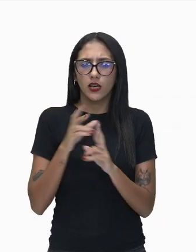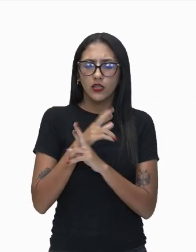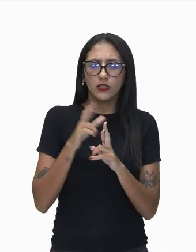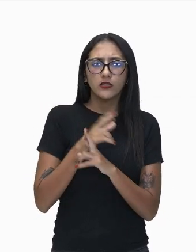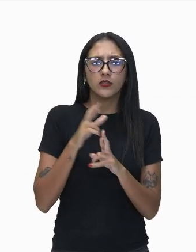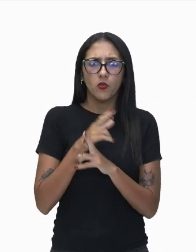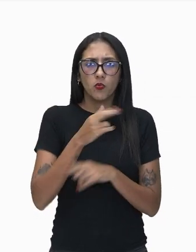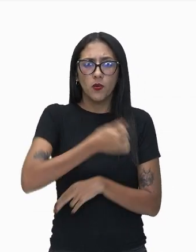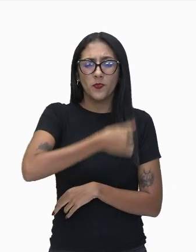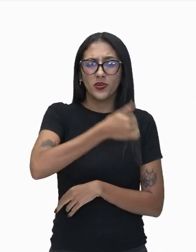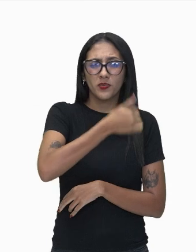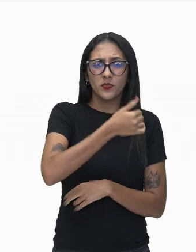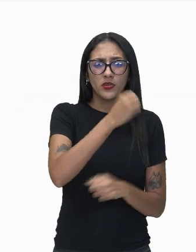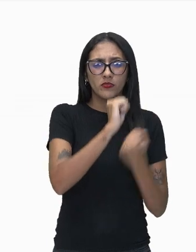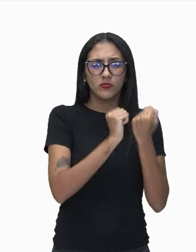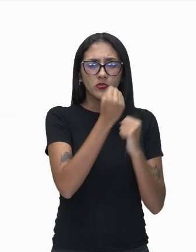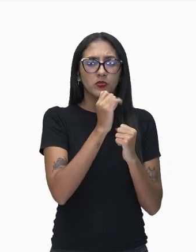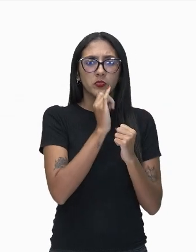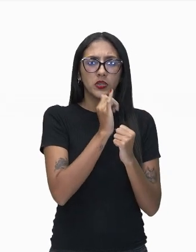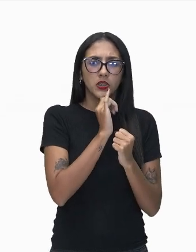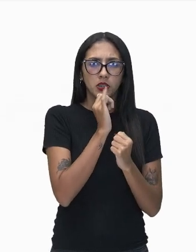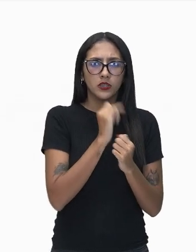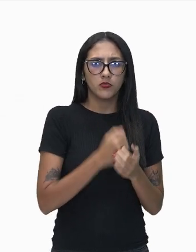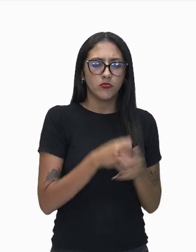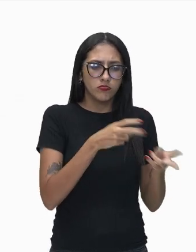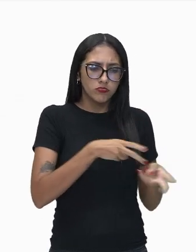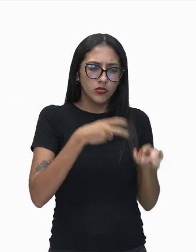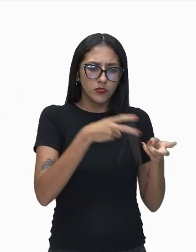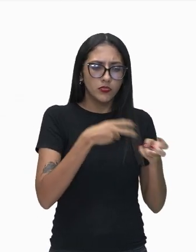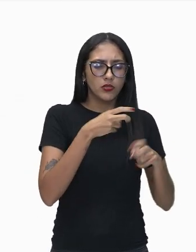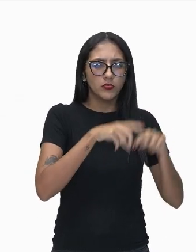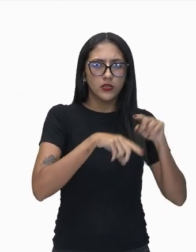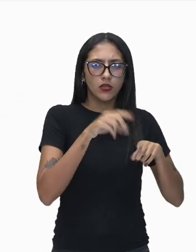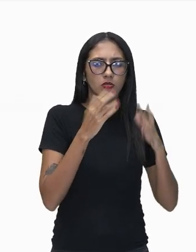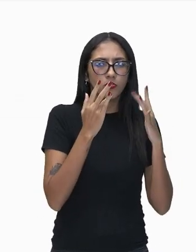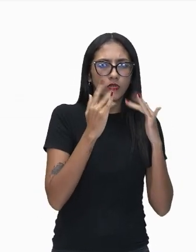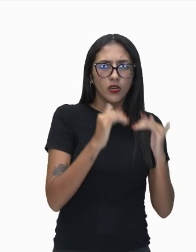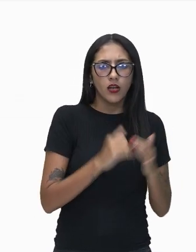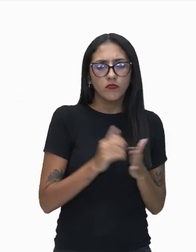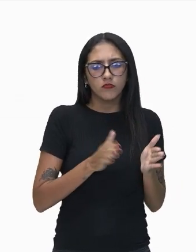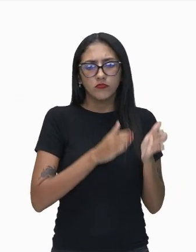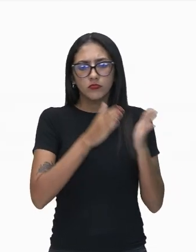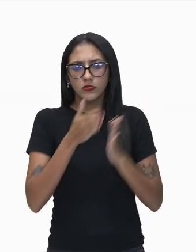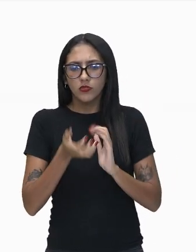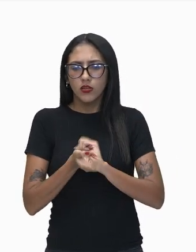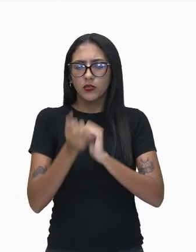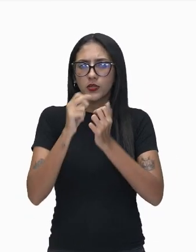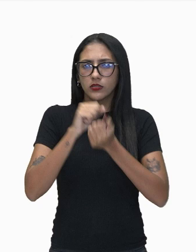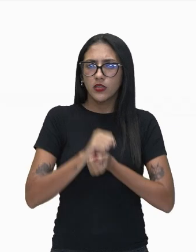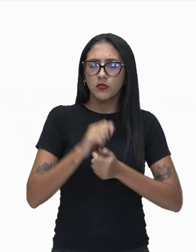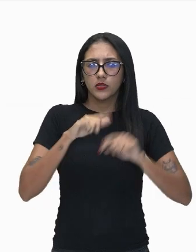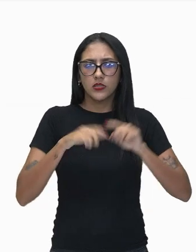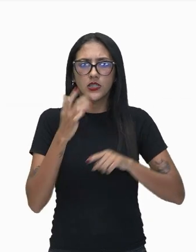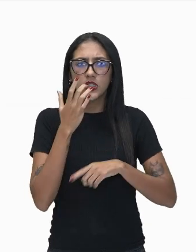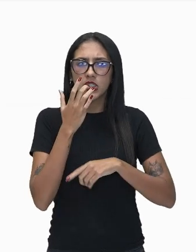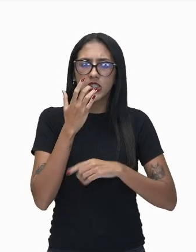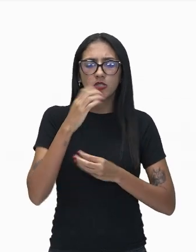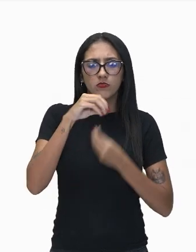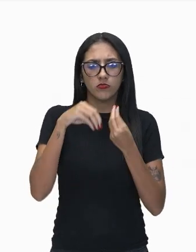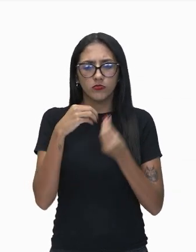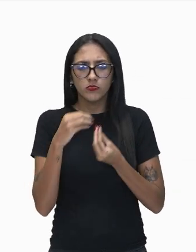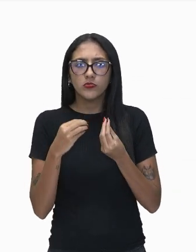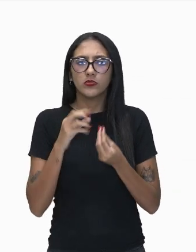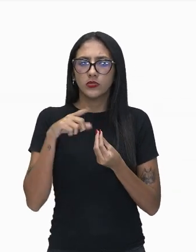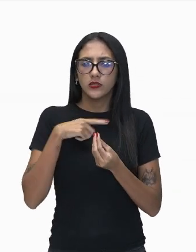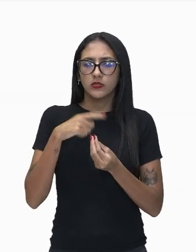age lá retirando os recursos naturais do solo, depois passou por indústrias de transformação, acabou lá